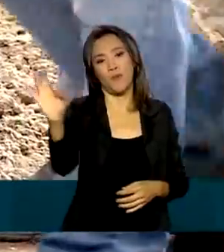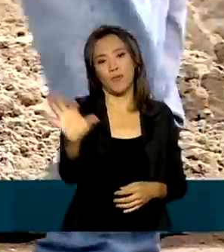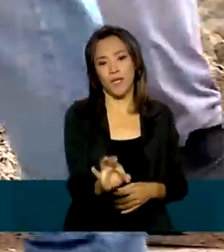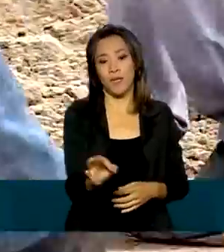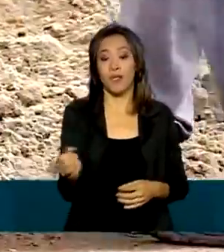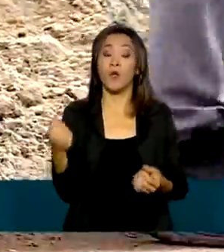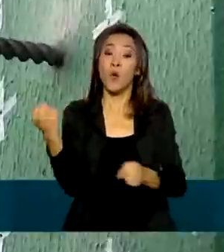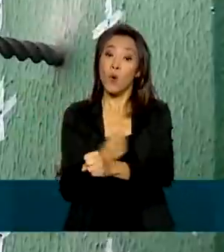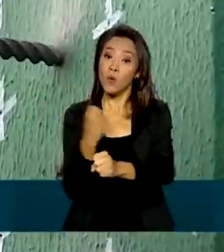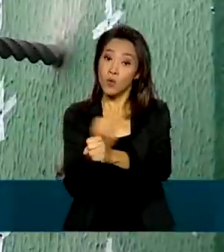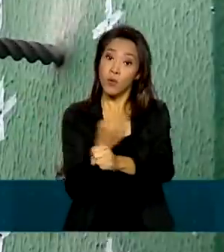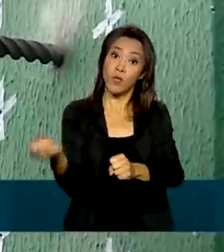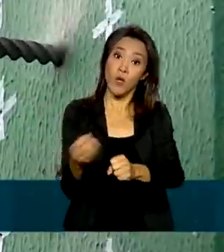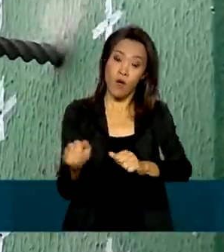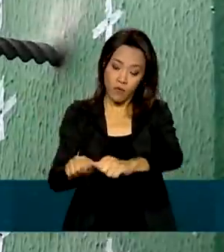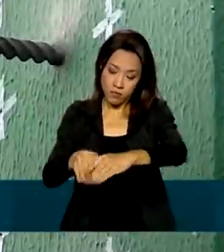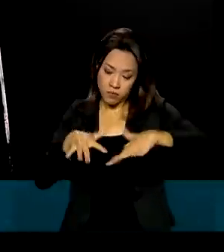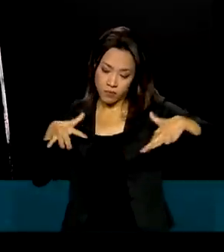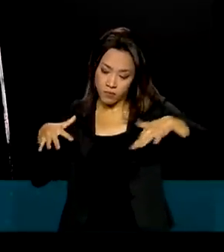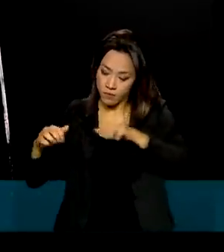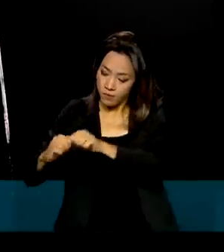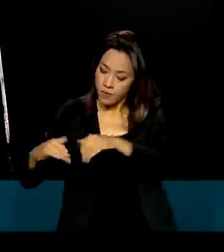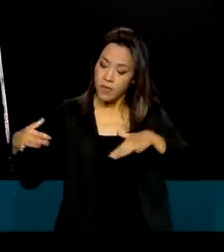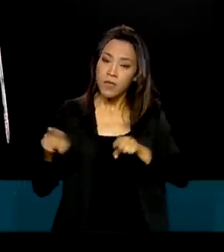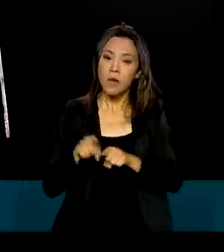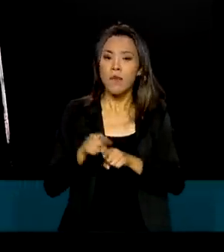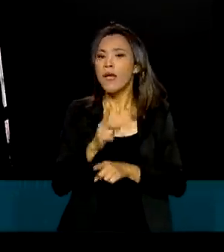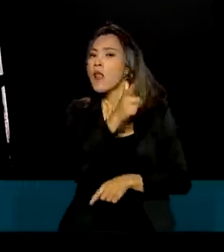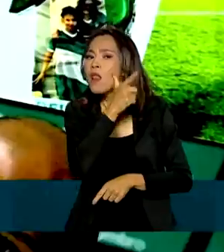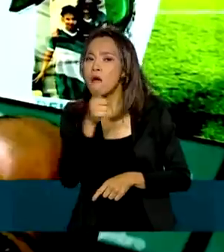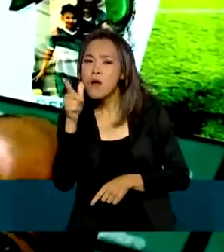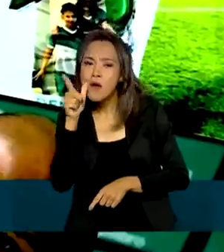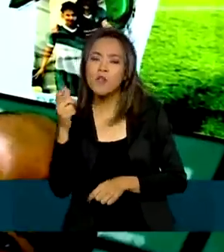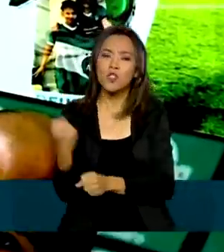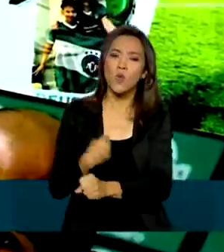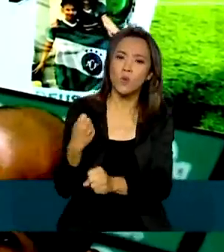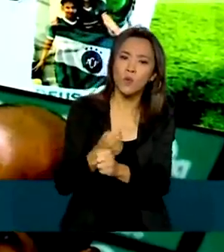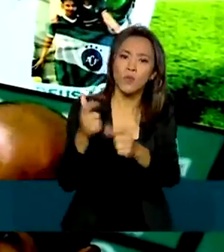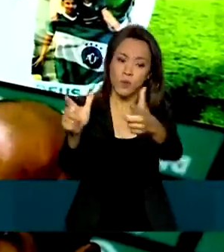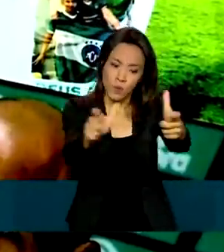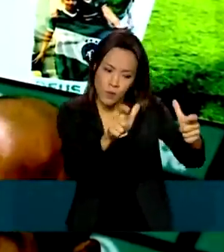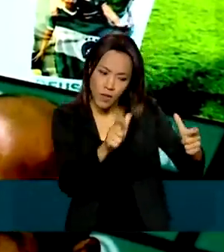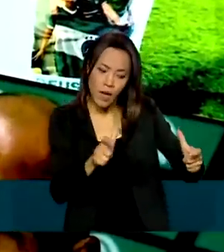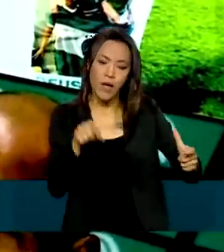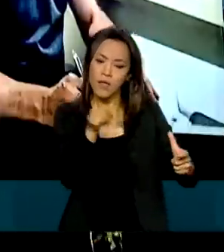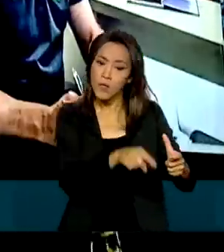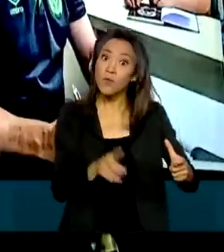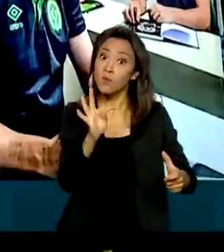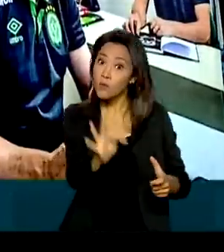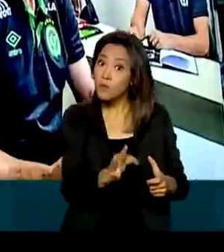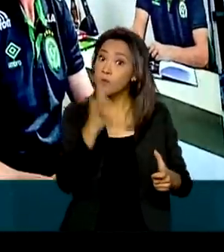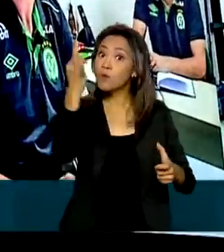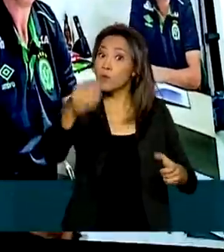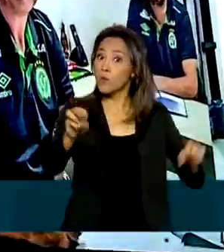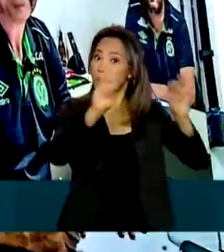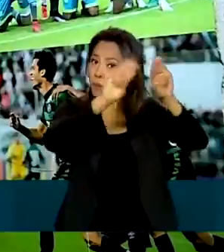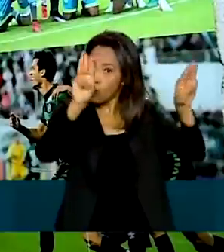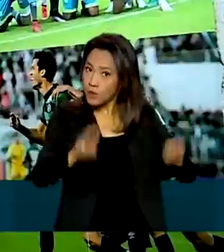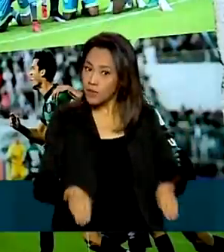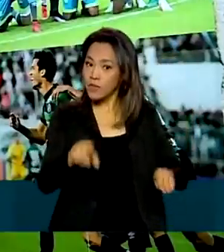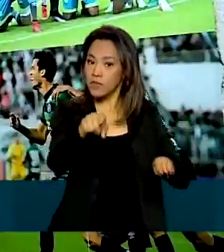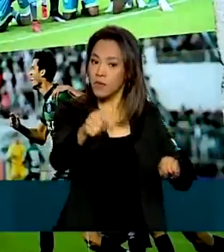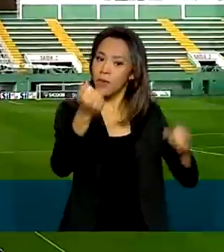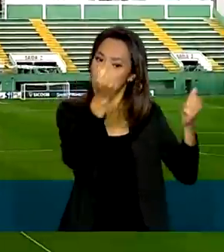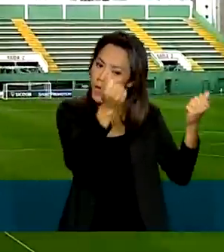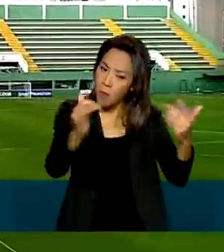novas alas para camarotes, lanchonetes e cobertura metálica, além de espaço para um futuro museu, em homenagem à